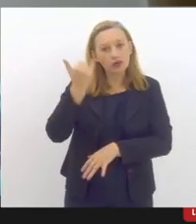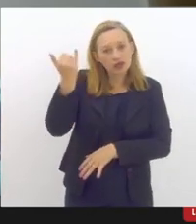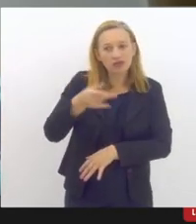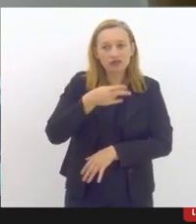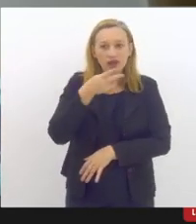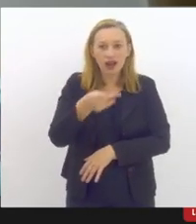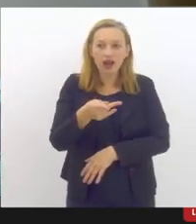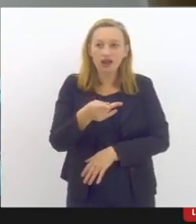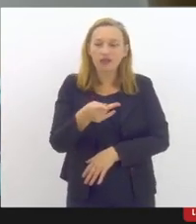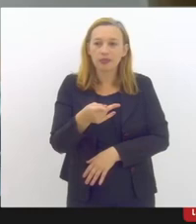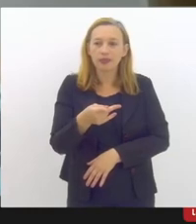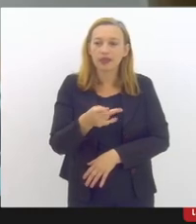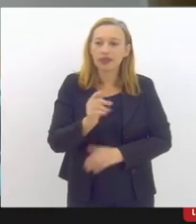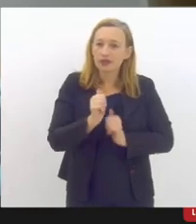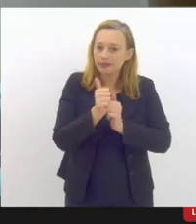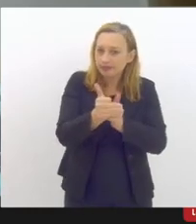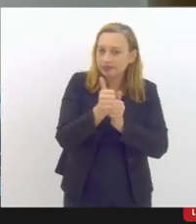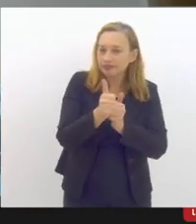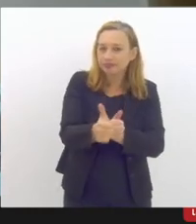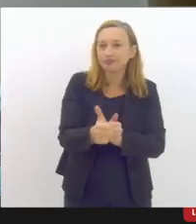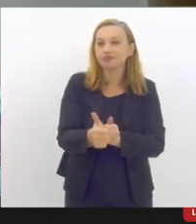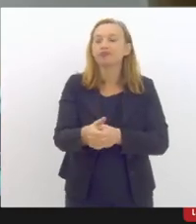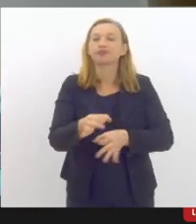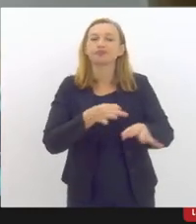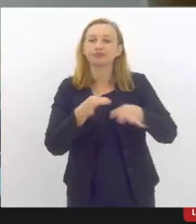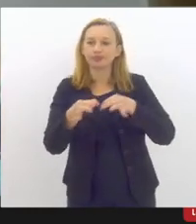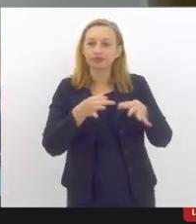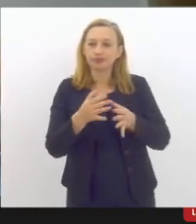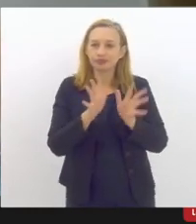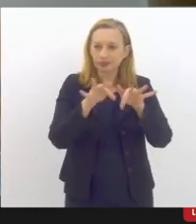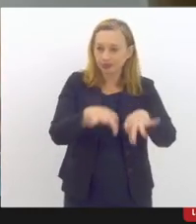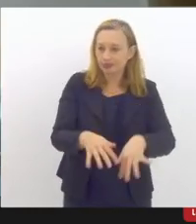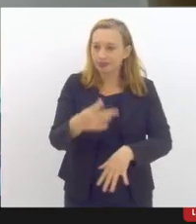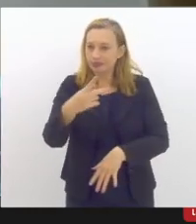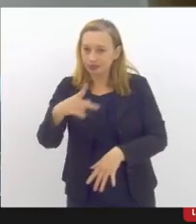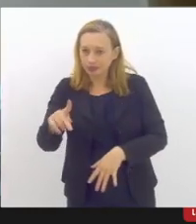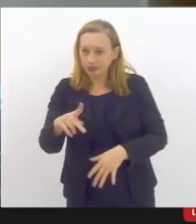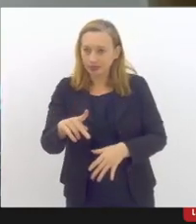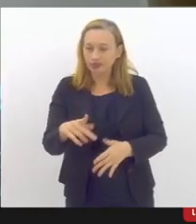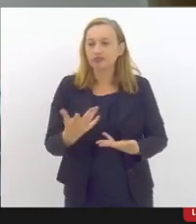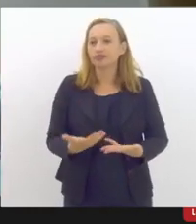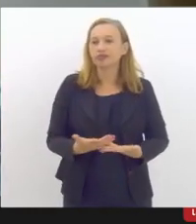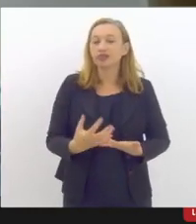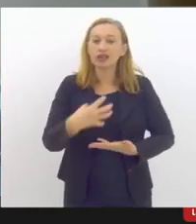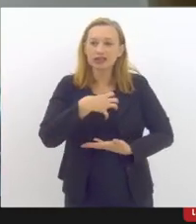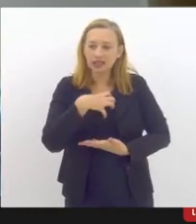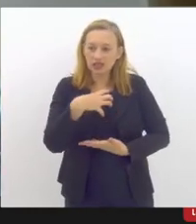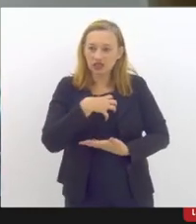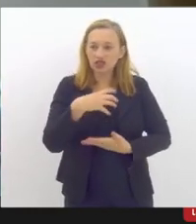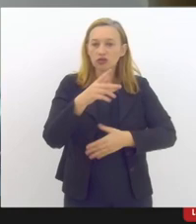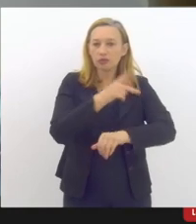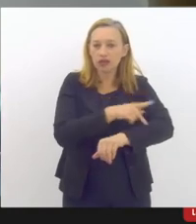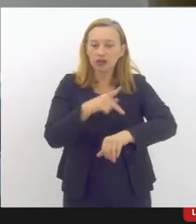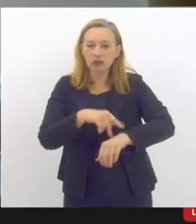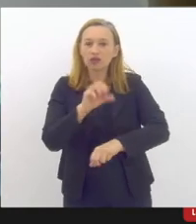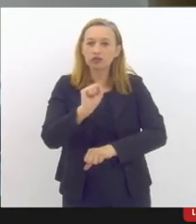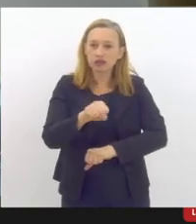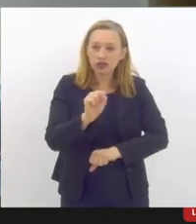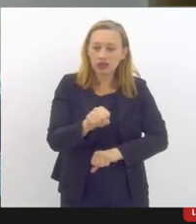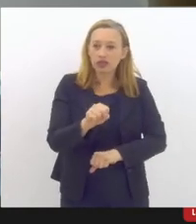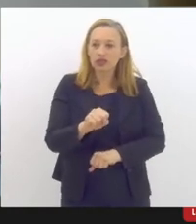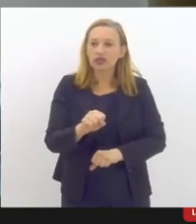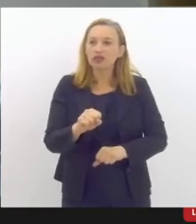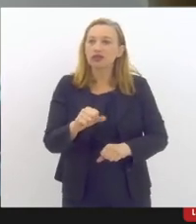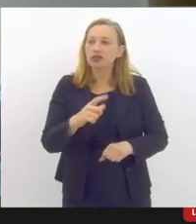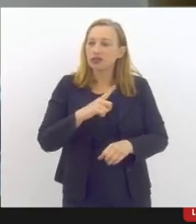que a gente acompanha esses projetos e a execução deles na ponta. Ele tem que fazer sentido pedagógico, tem que ter um